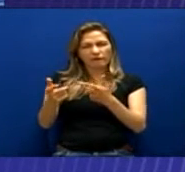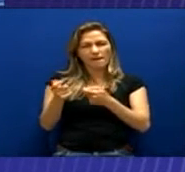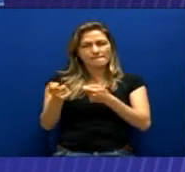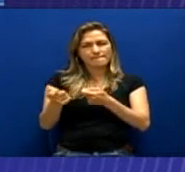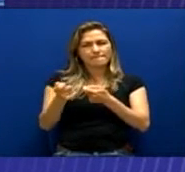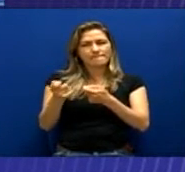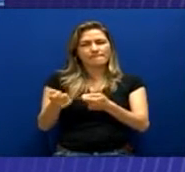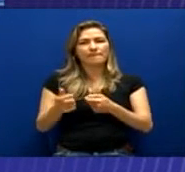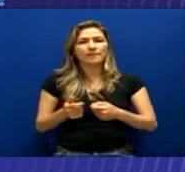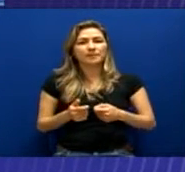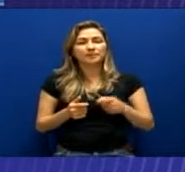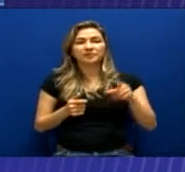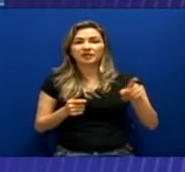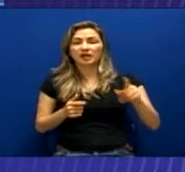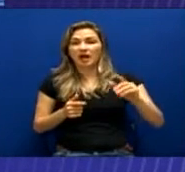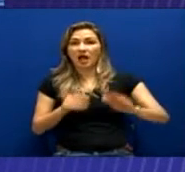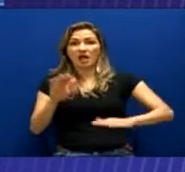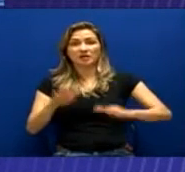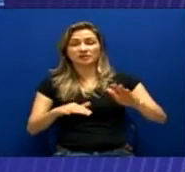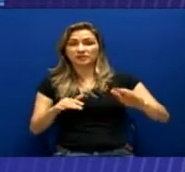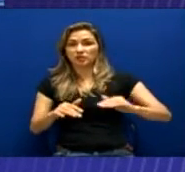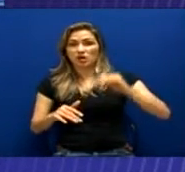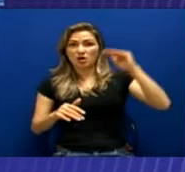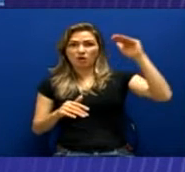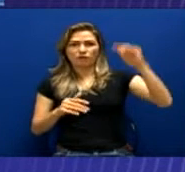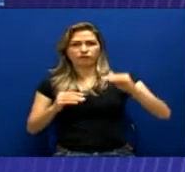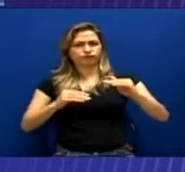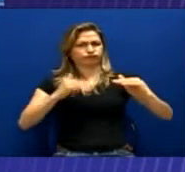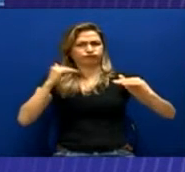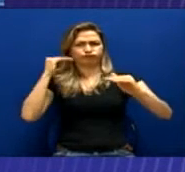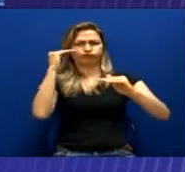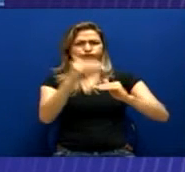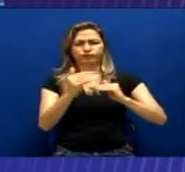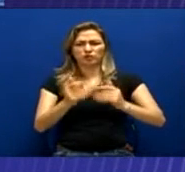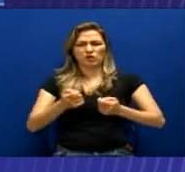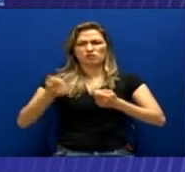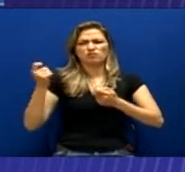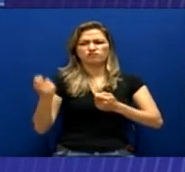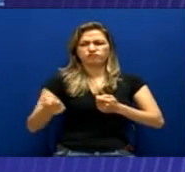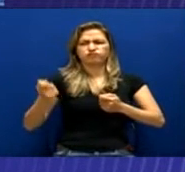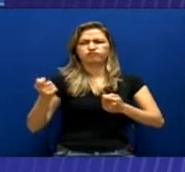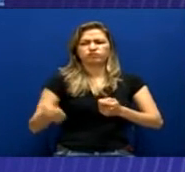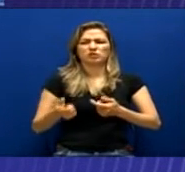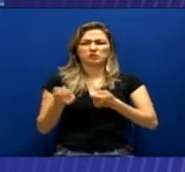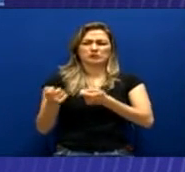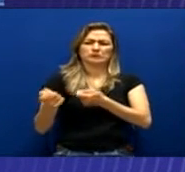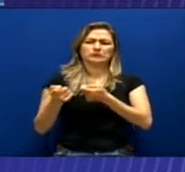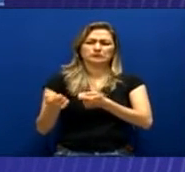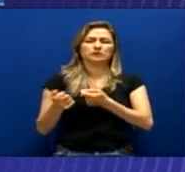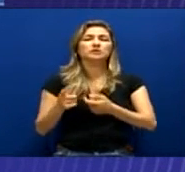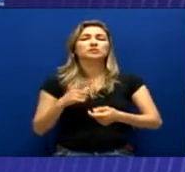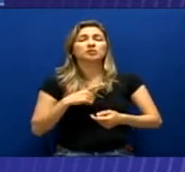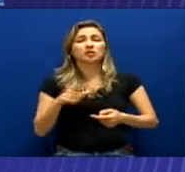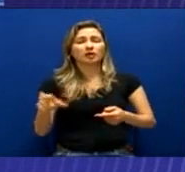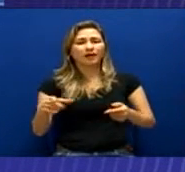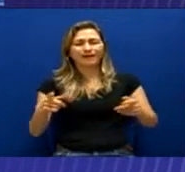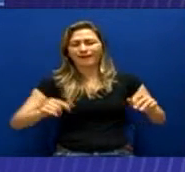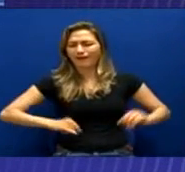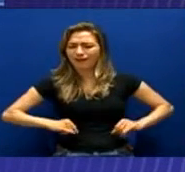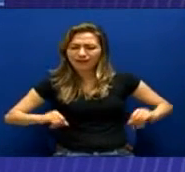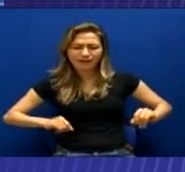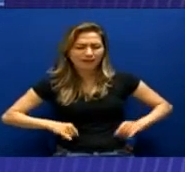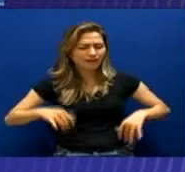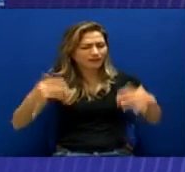O torturador abusa de seus poderes funcionais, atentando contra o Estado de direito. E além de que todas as vítimas X têm